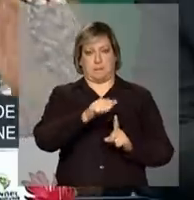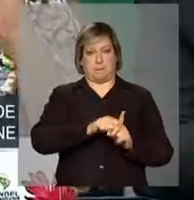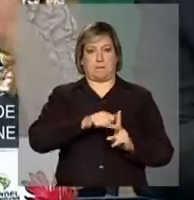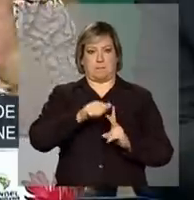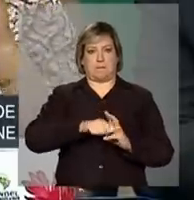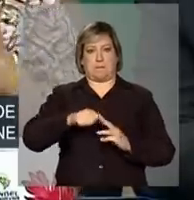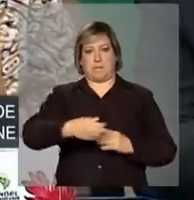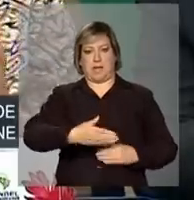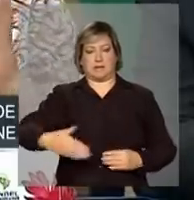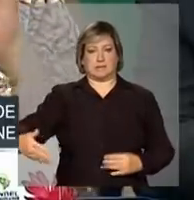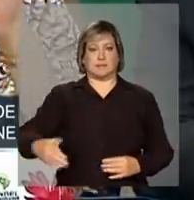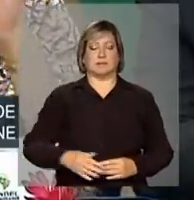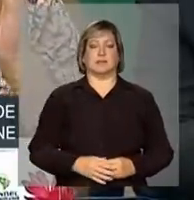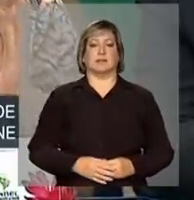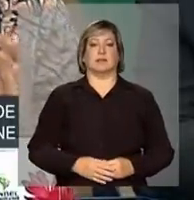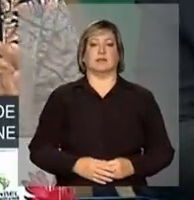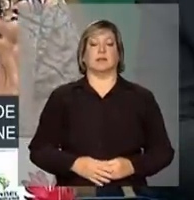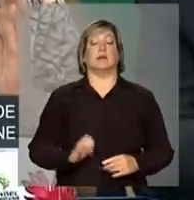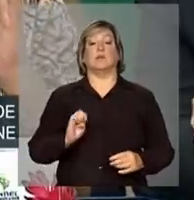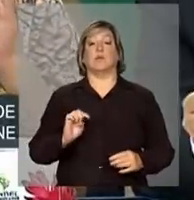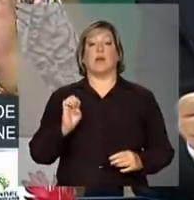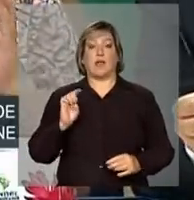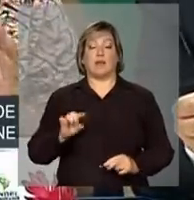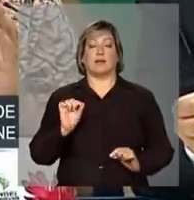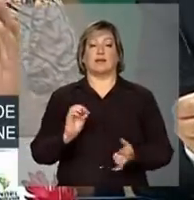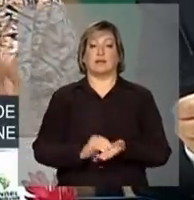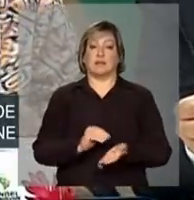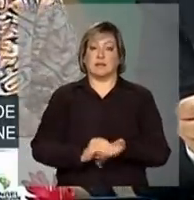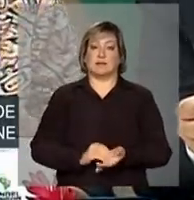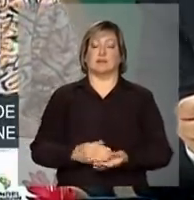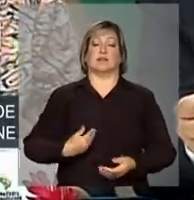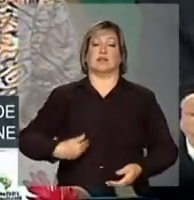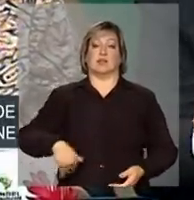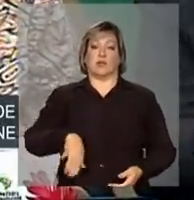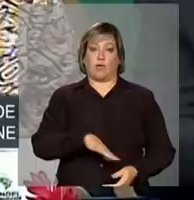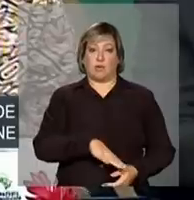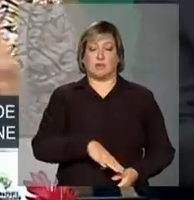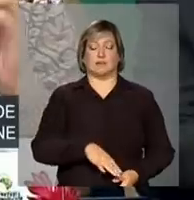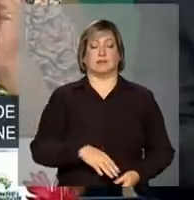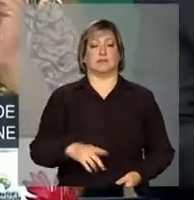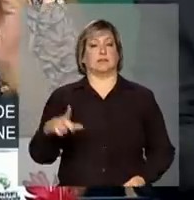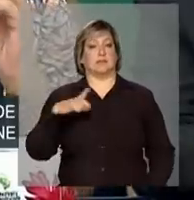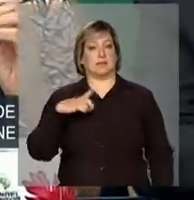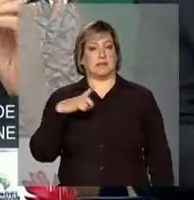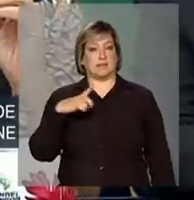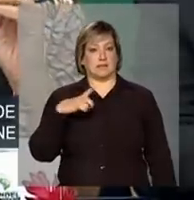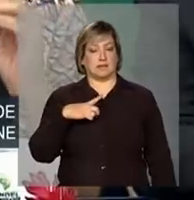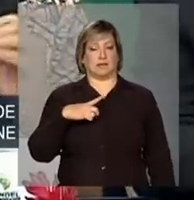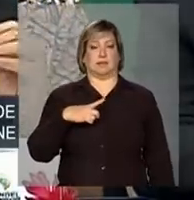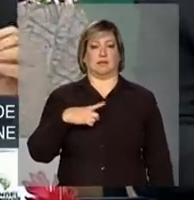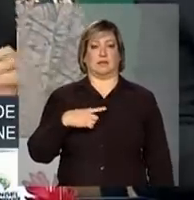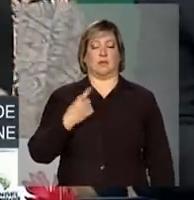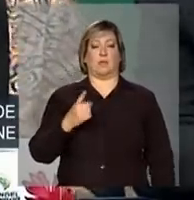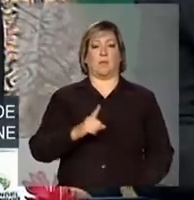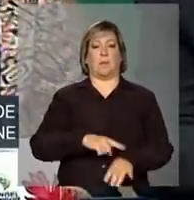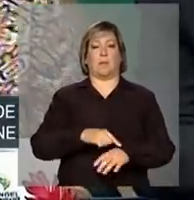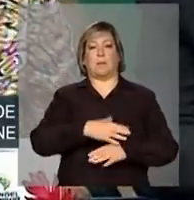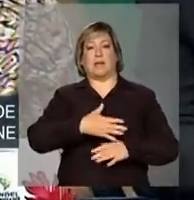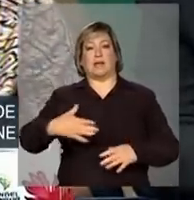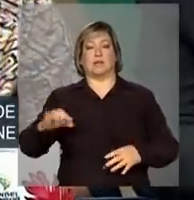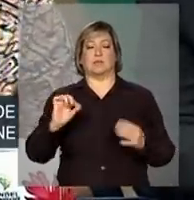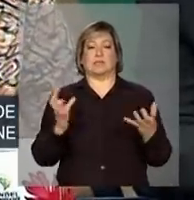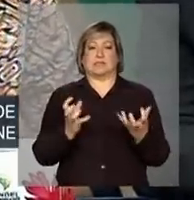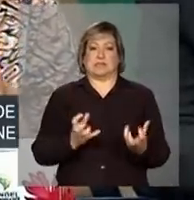é que ainda nós teremos um período de estiagem e as